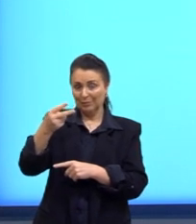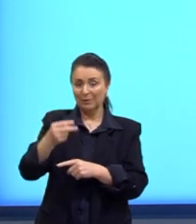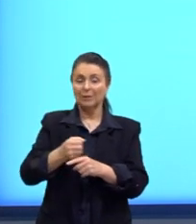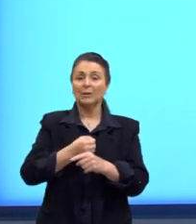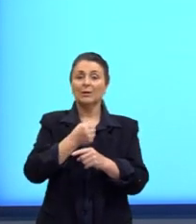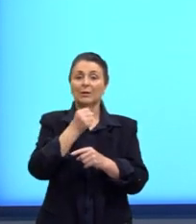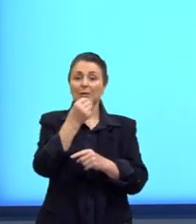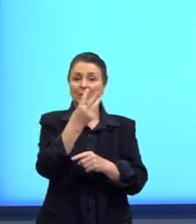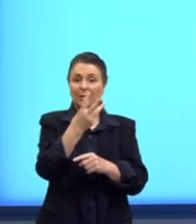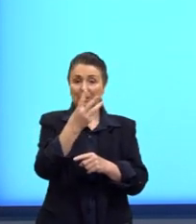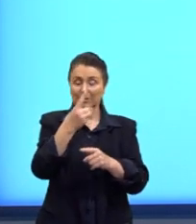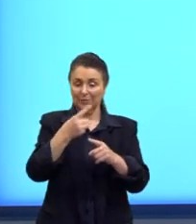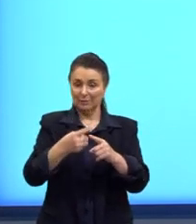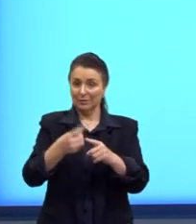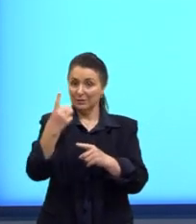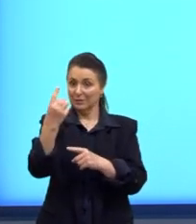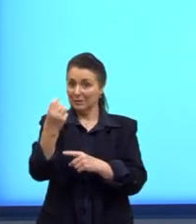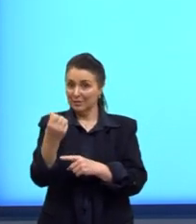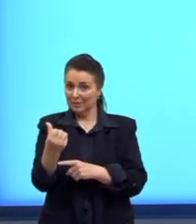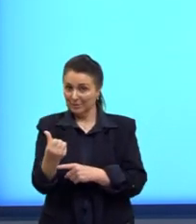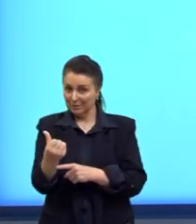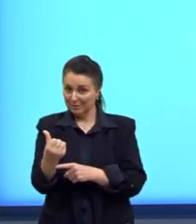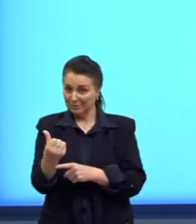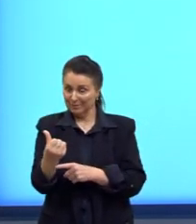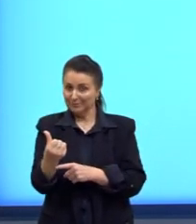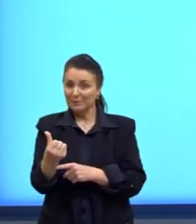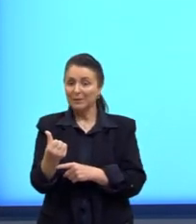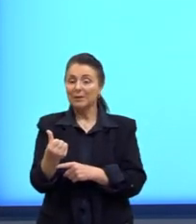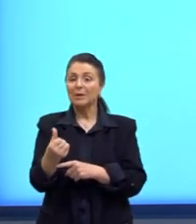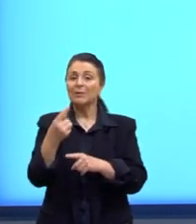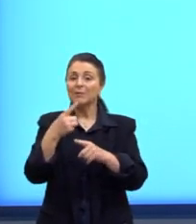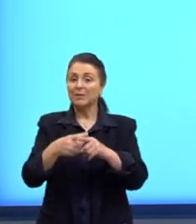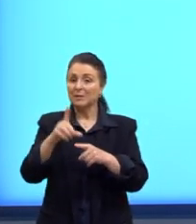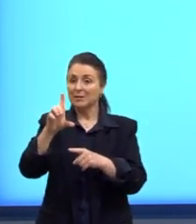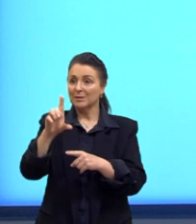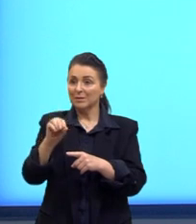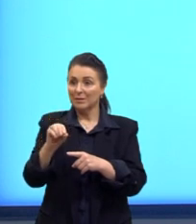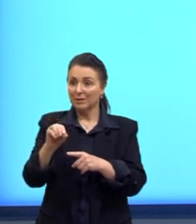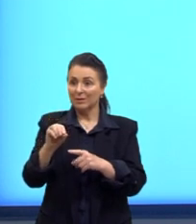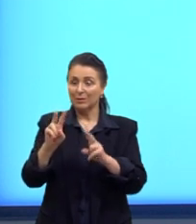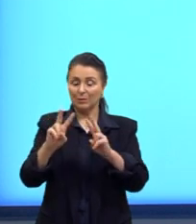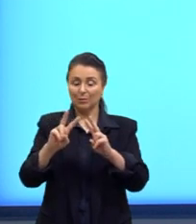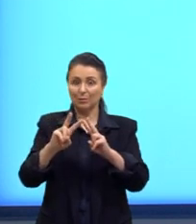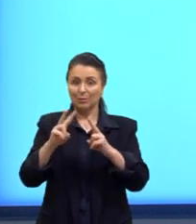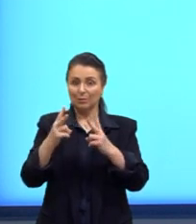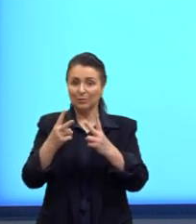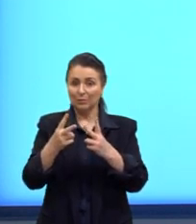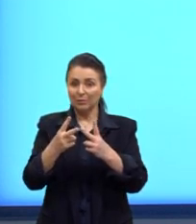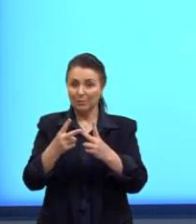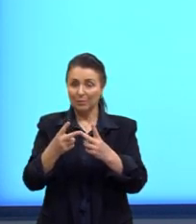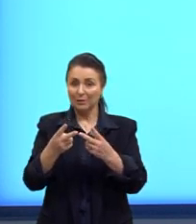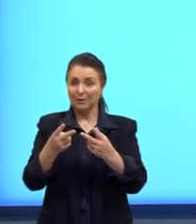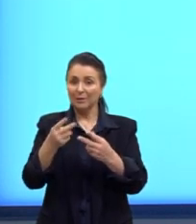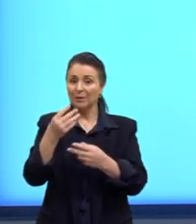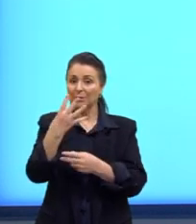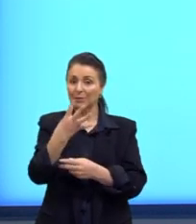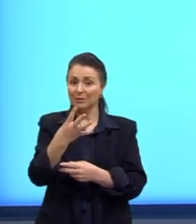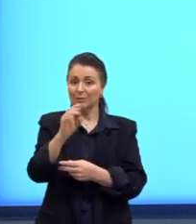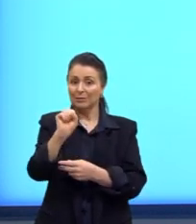3 vezes 16, resolvendo a potência, e ainda vezes 10. Nosso volume do cilindro de